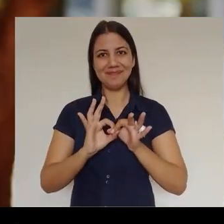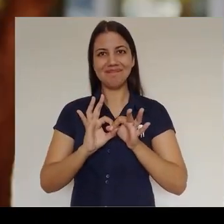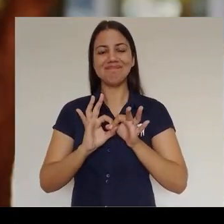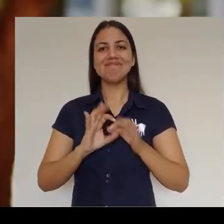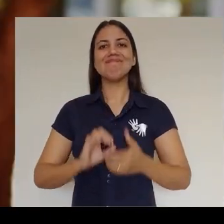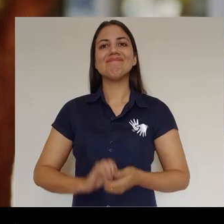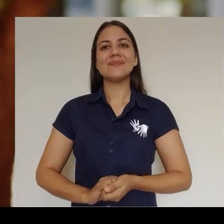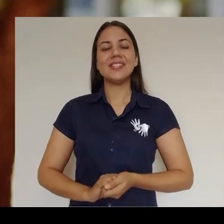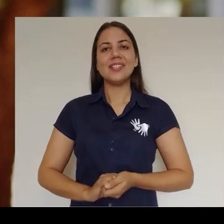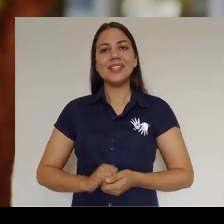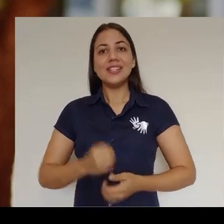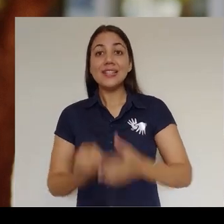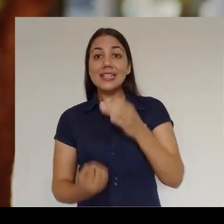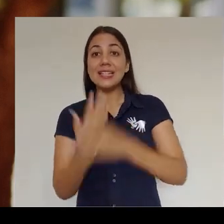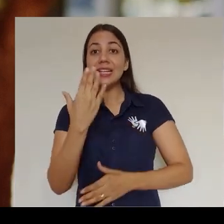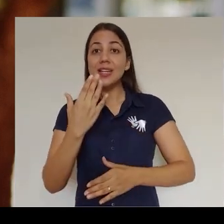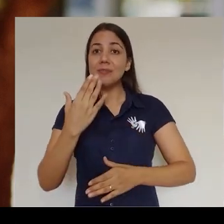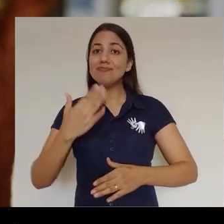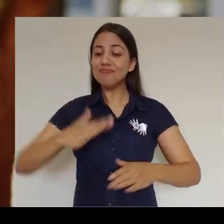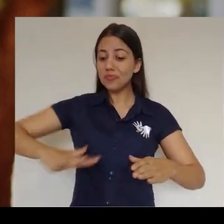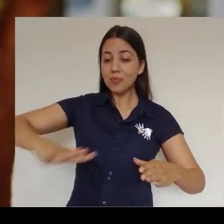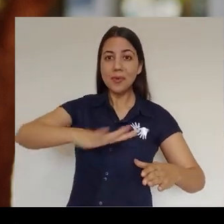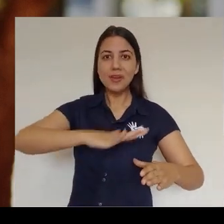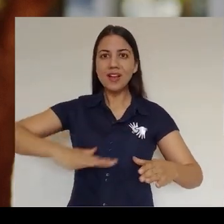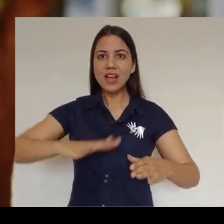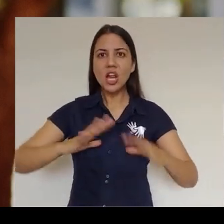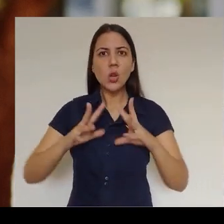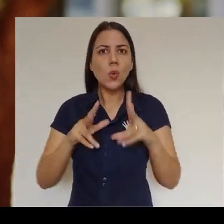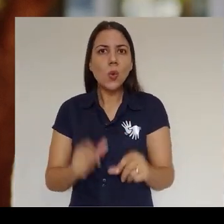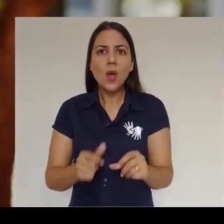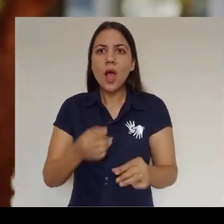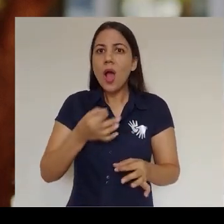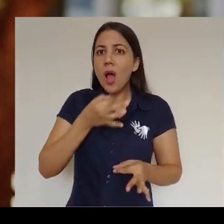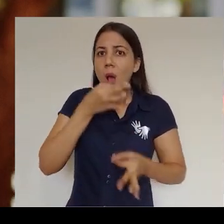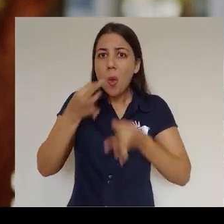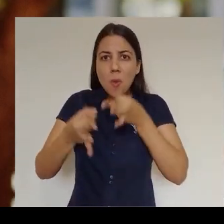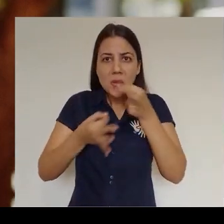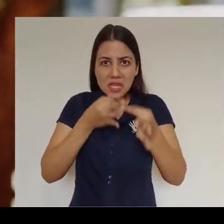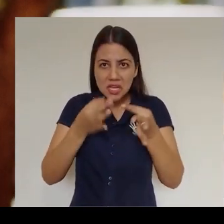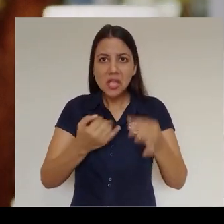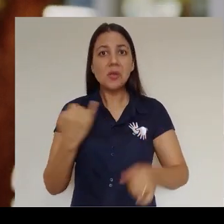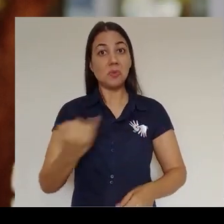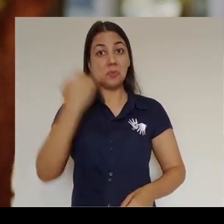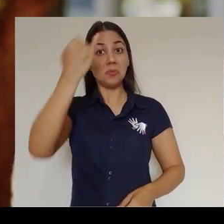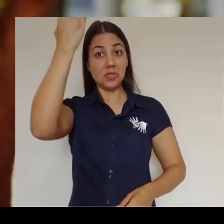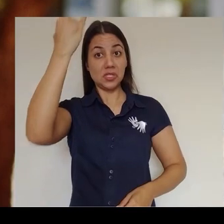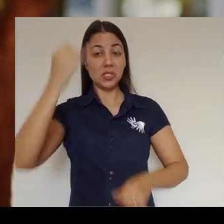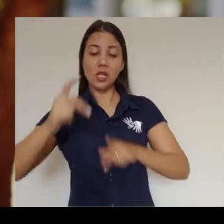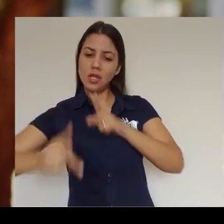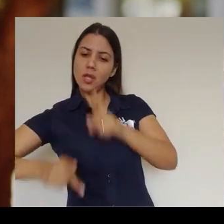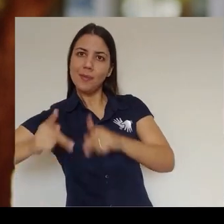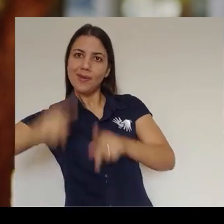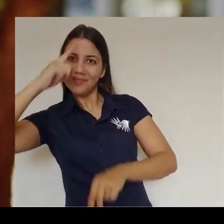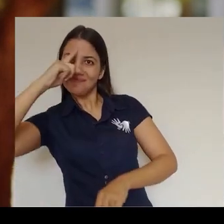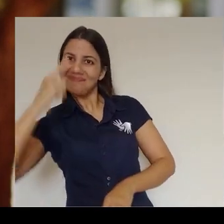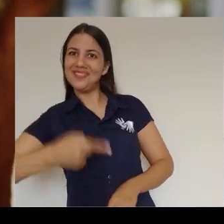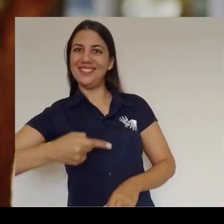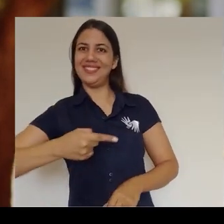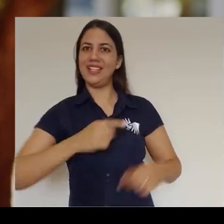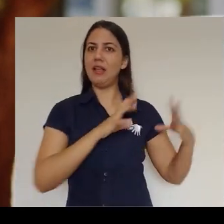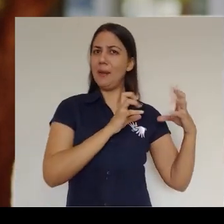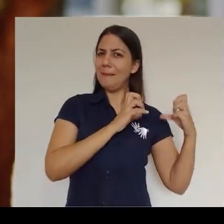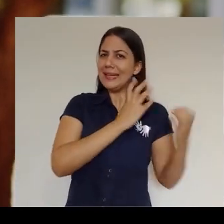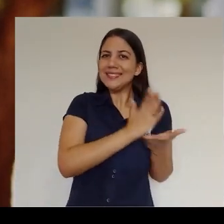Criamos um ambiente onde todas as opiniões são importantes Mas quem manda é a população Sem brigas,